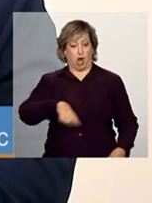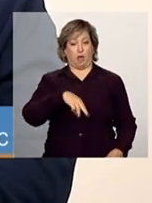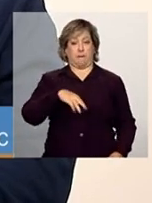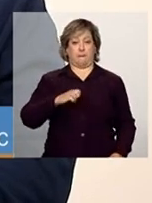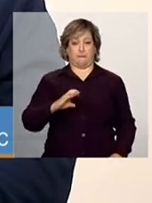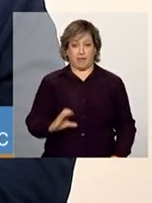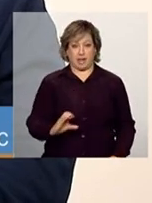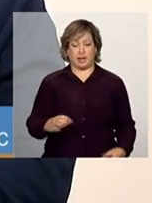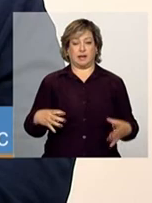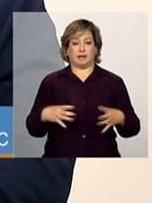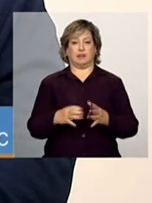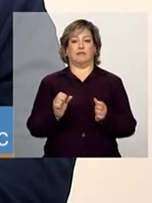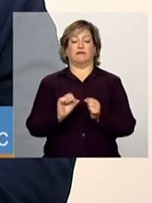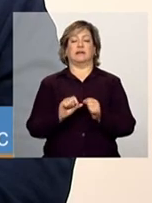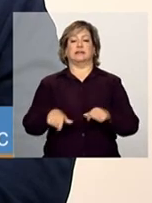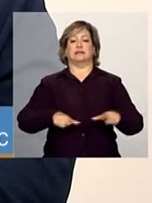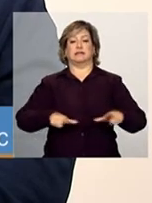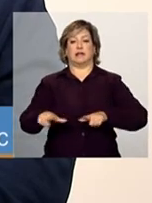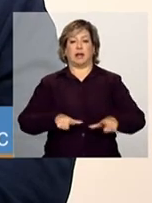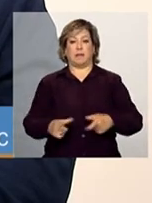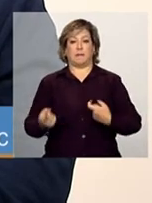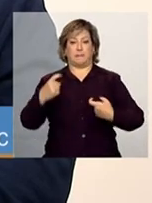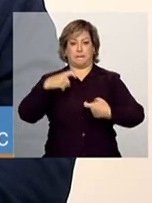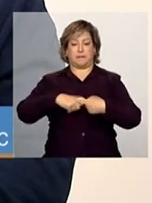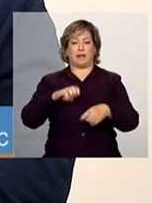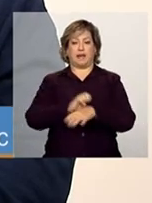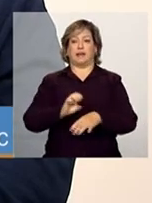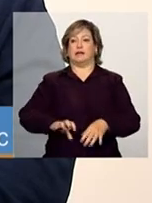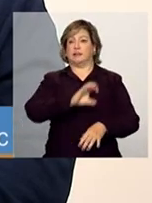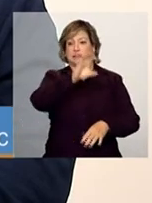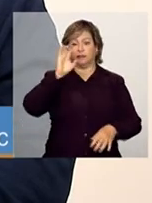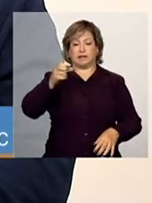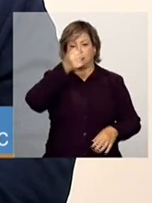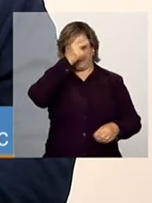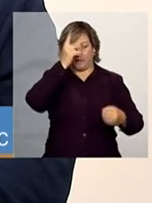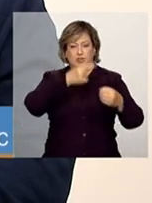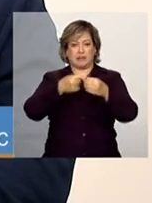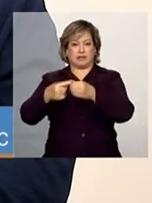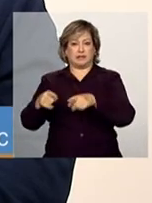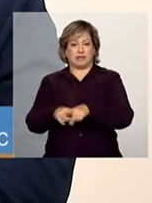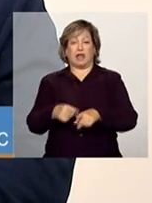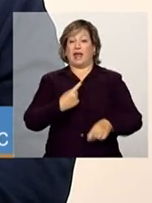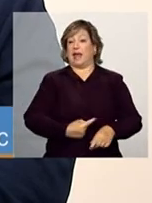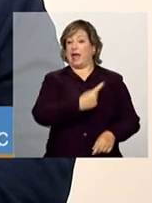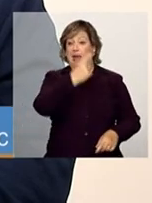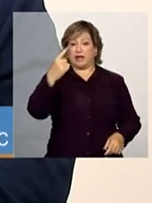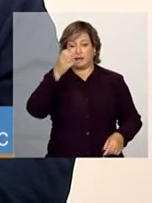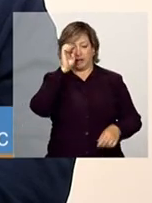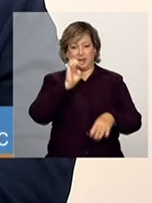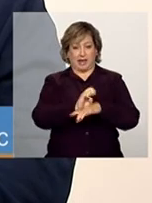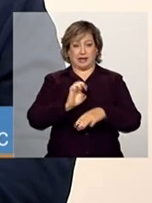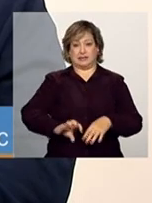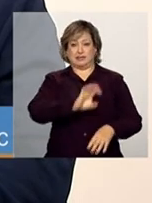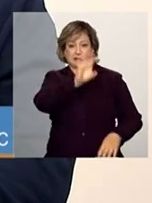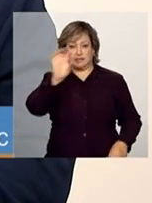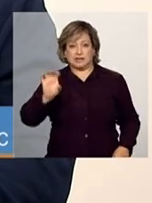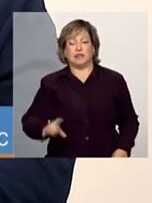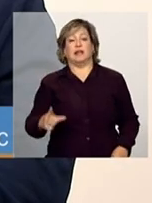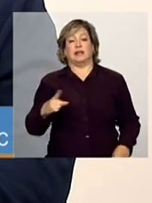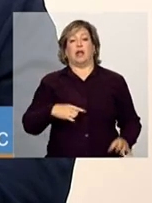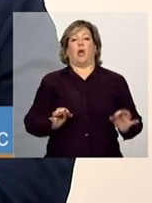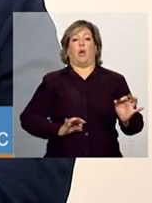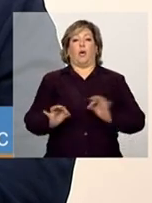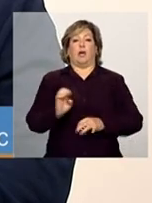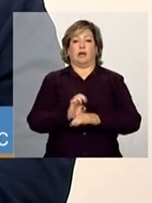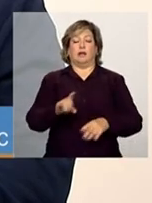esse trabalho em parceria com os estados e com os municípios. Em cada estado nós temos um coordenador estadual, em cada município